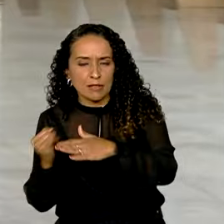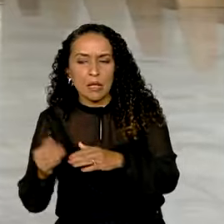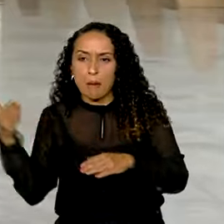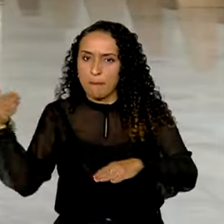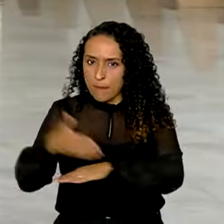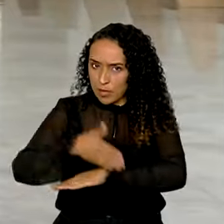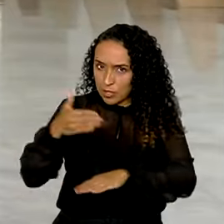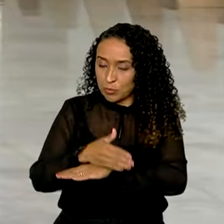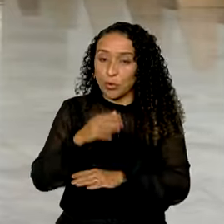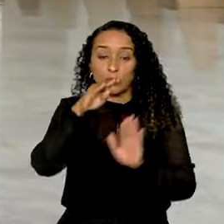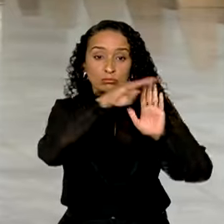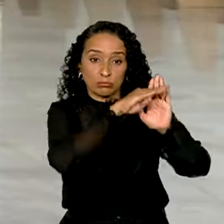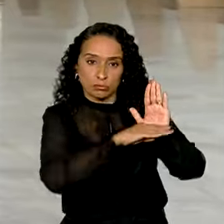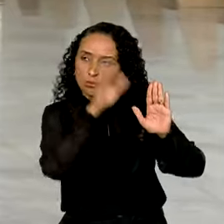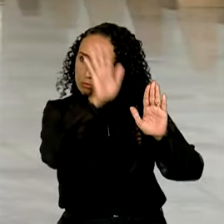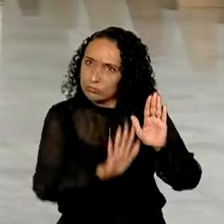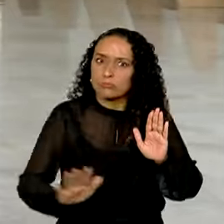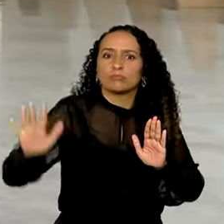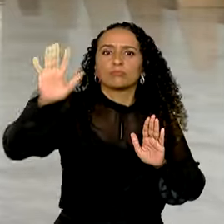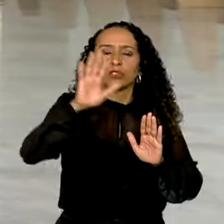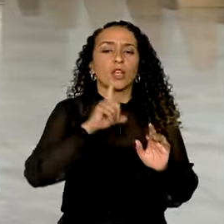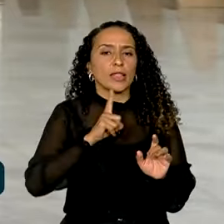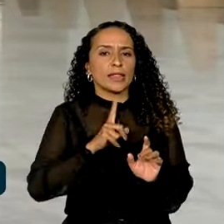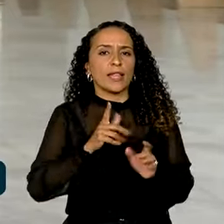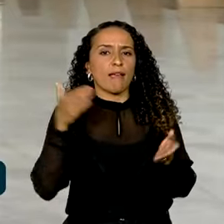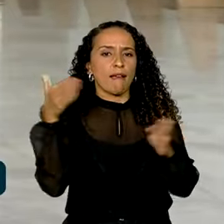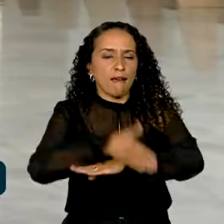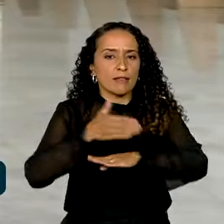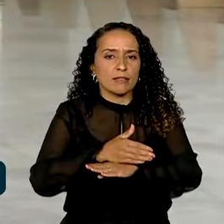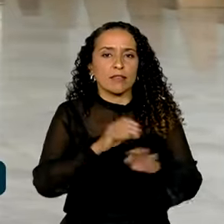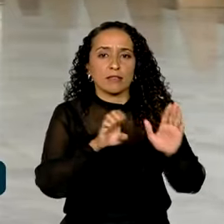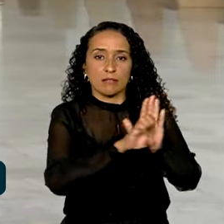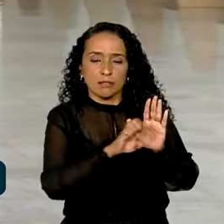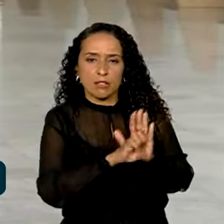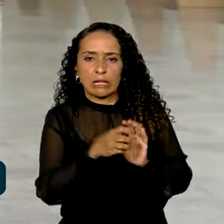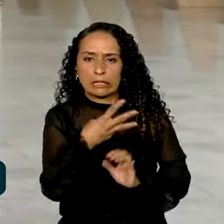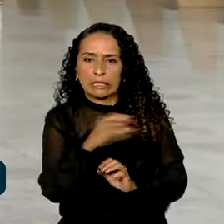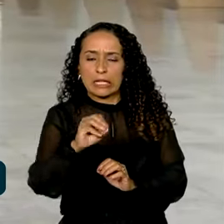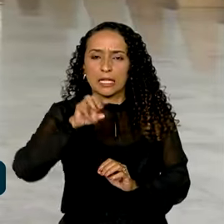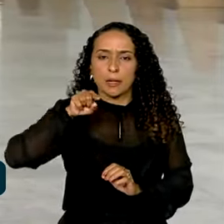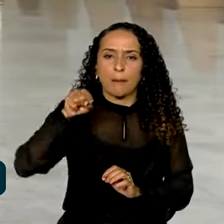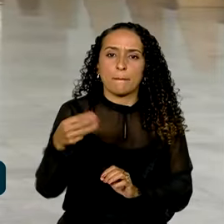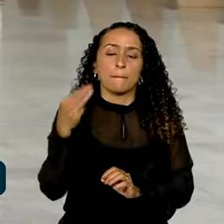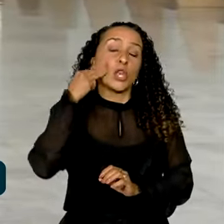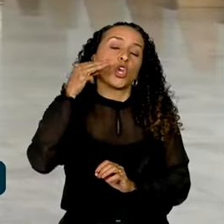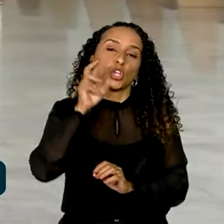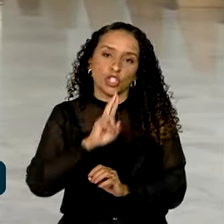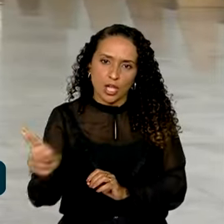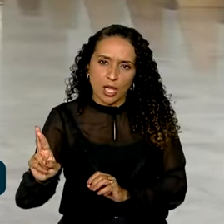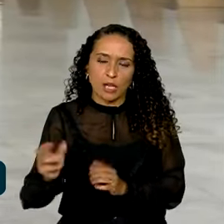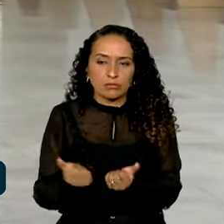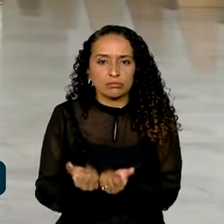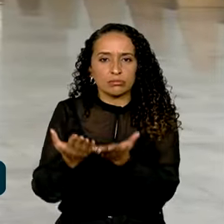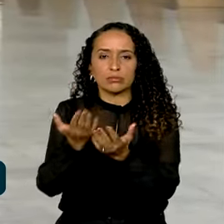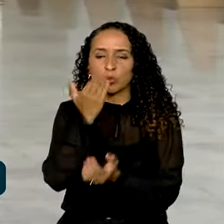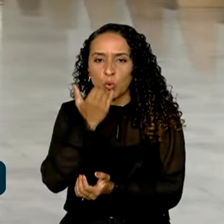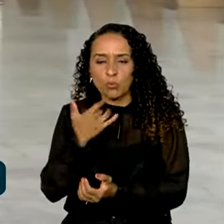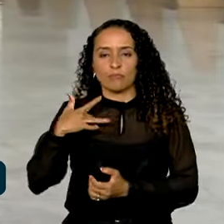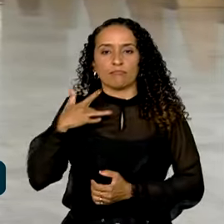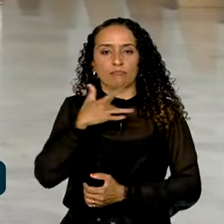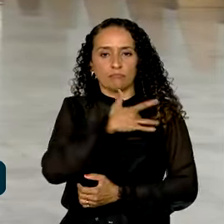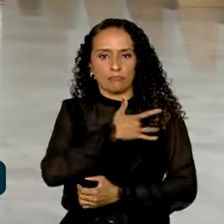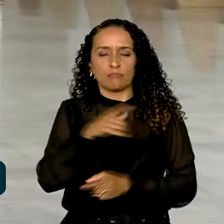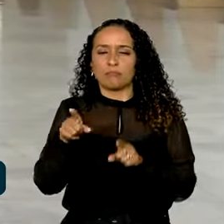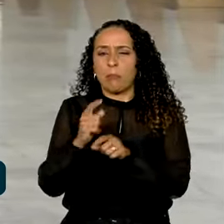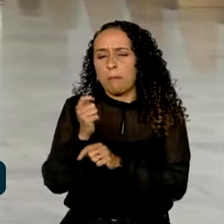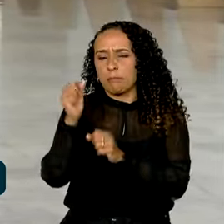participam do programa em todo o país vão ter acesso a editais de 30 milhões de reais para a oferta de refeições saudáveis